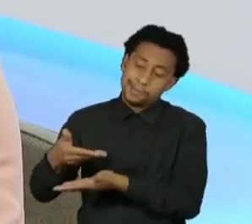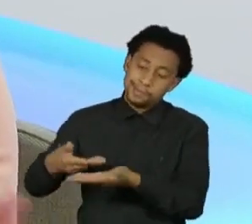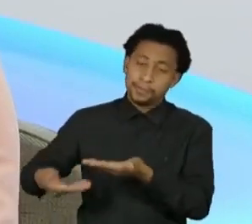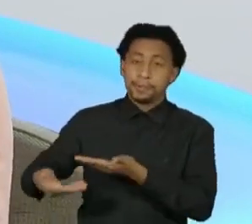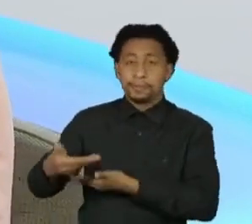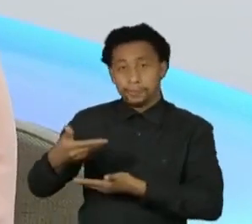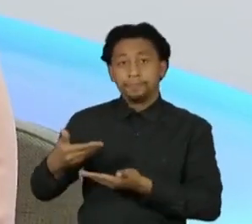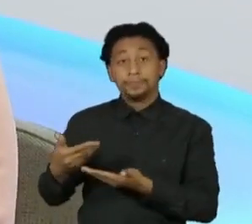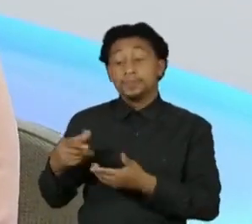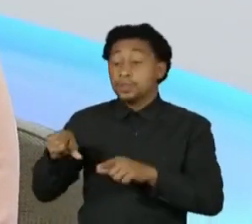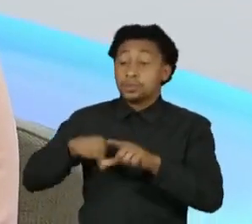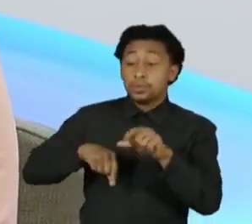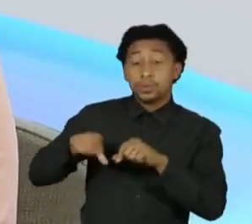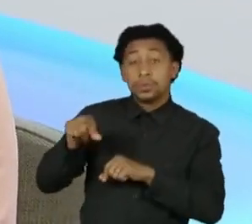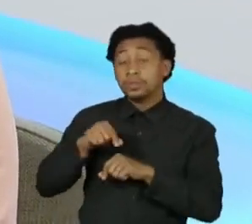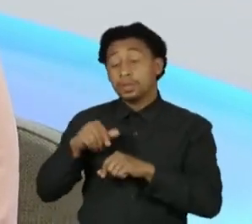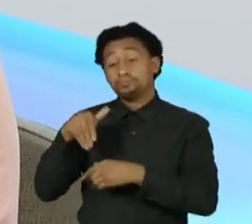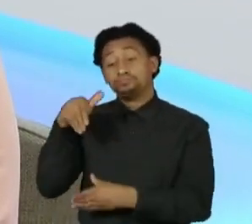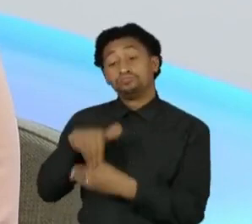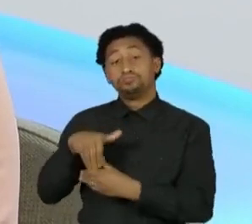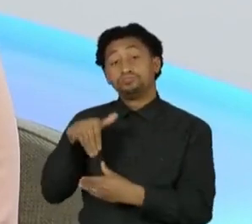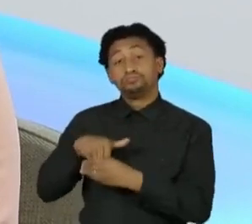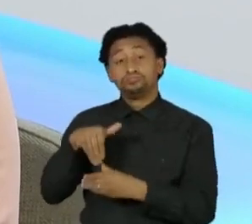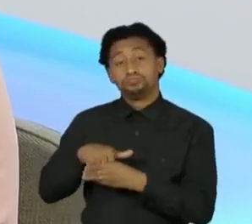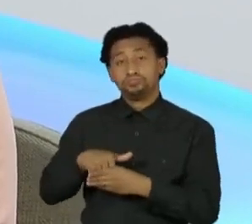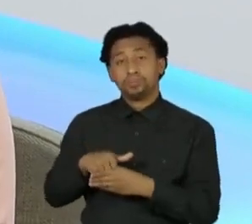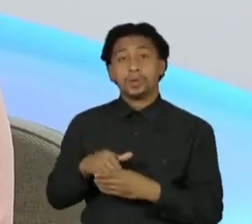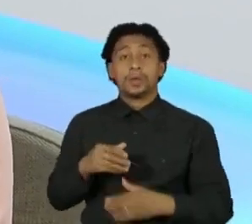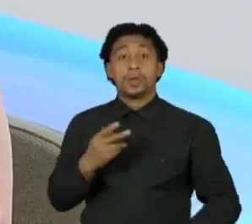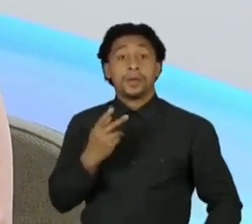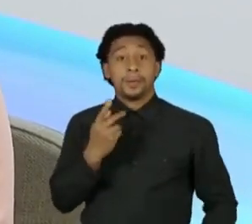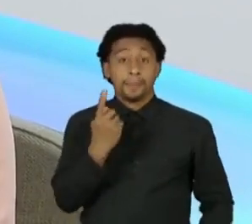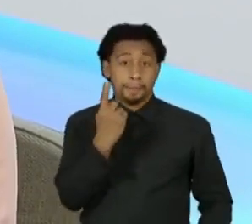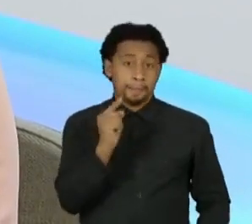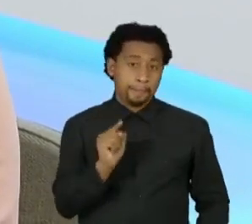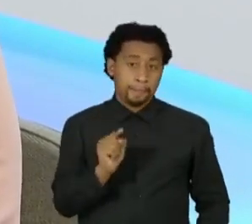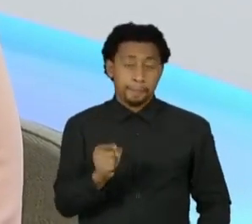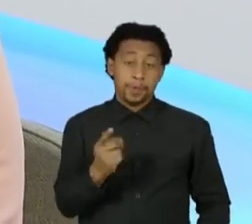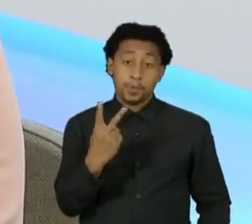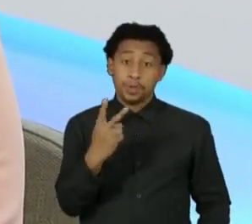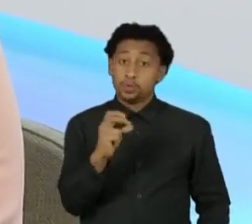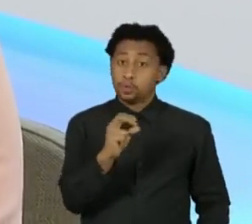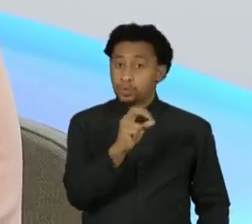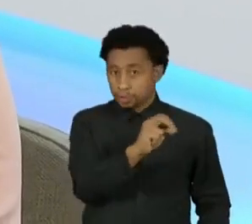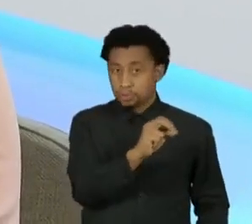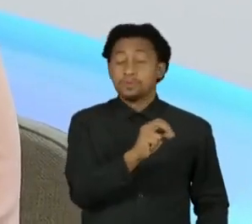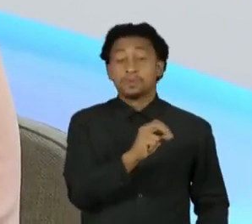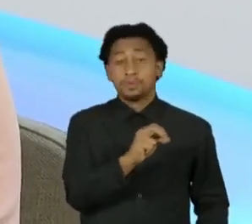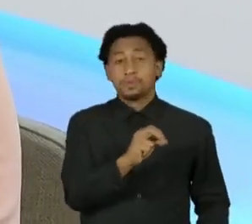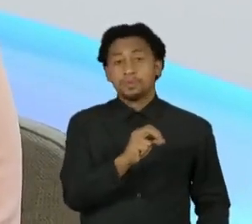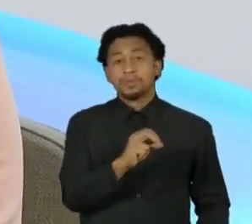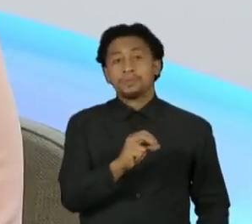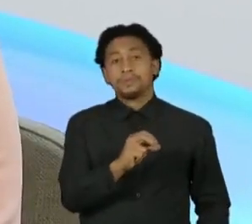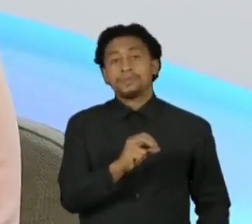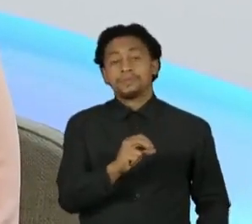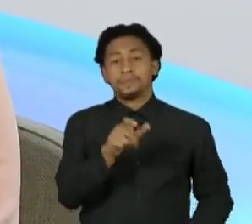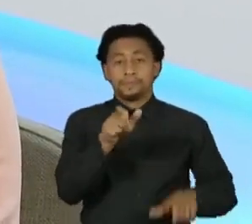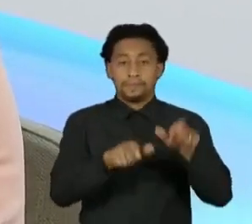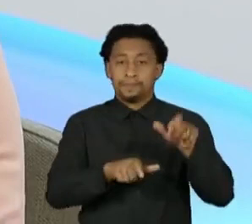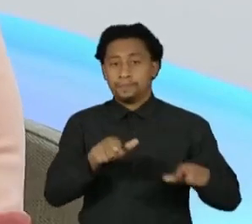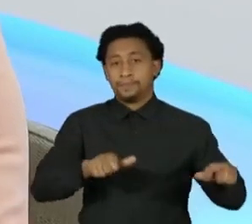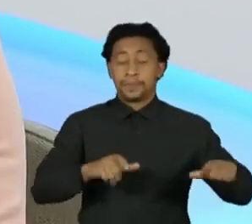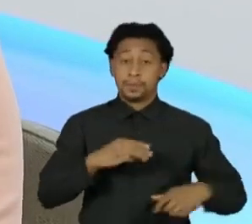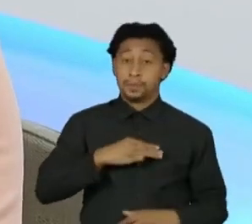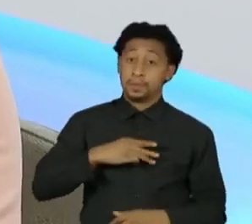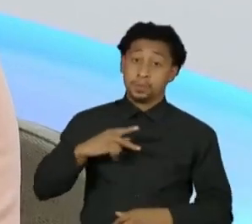se reúne, promove uma eleição, 1.200 membros do Ministério Público votam